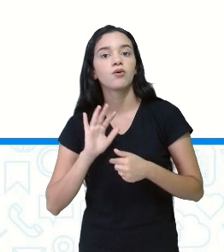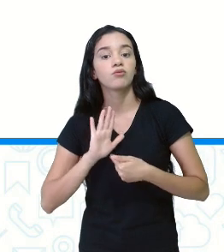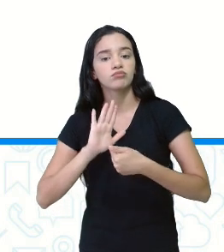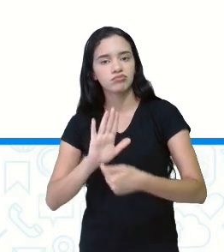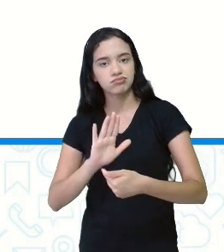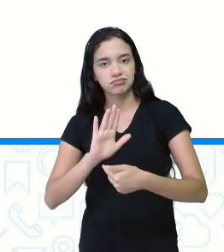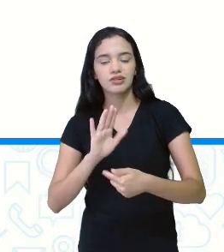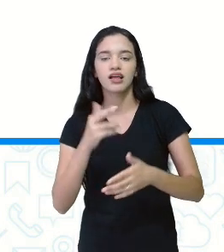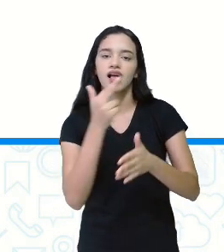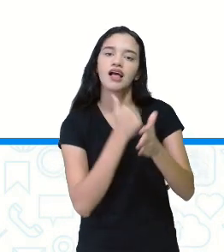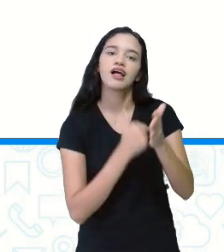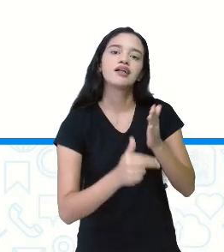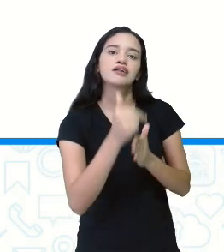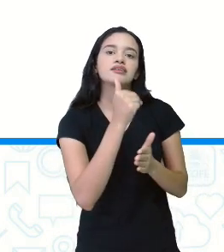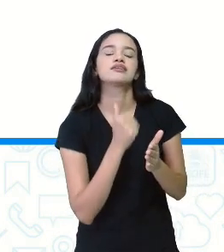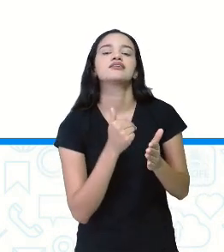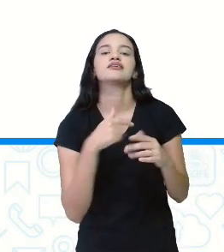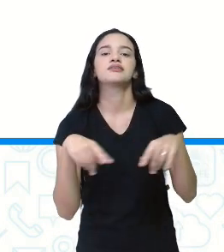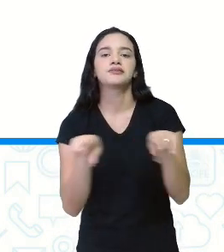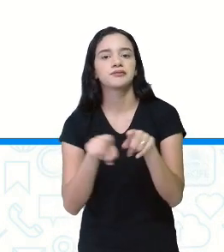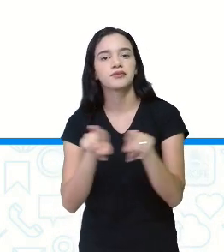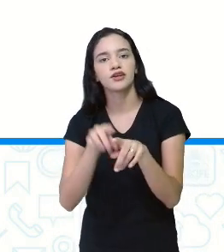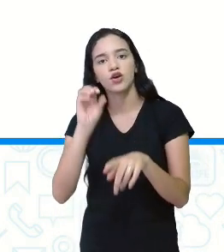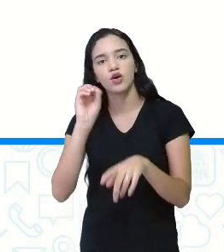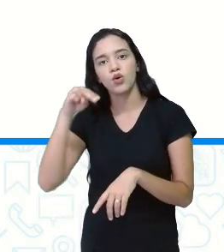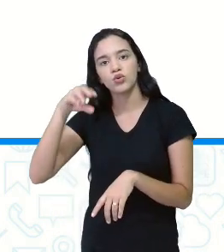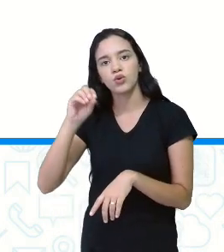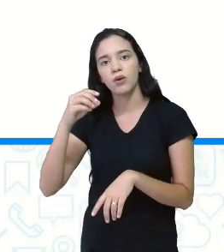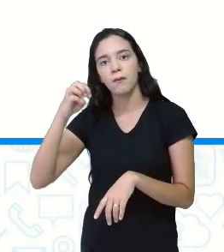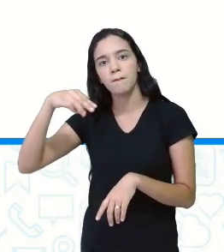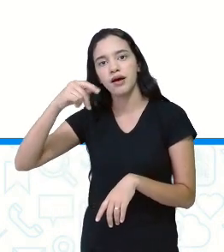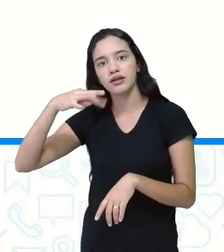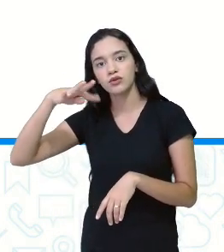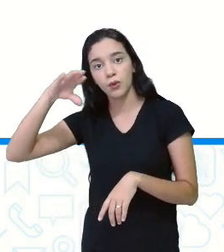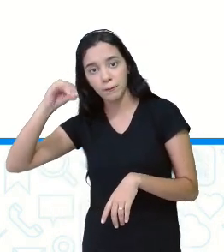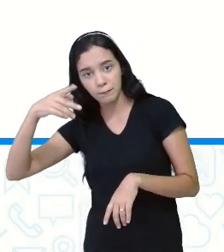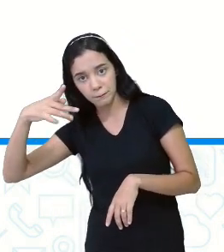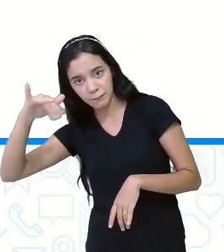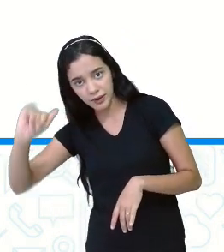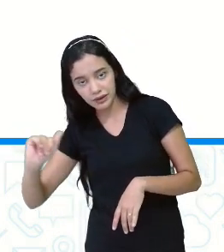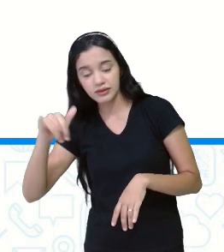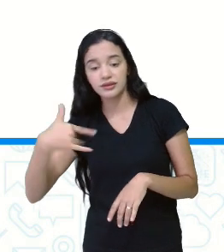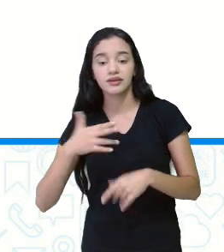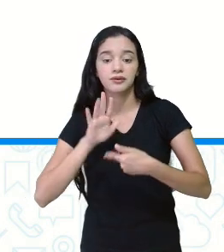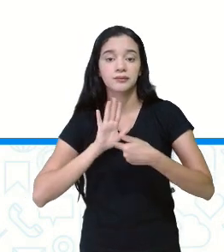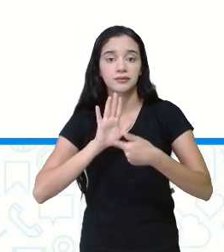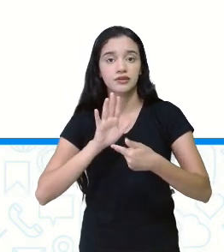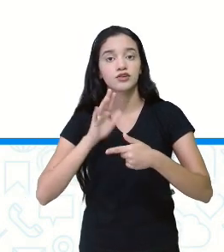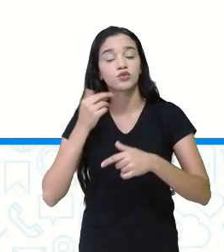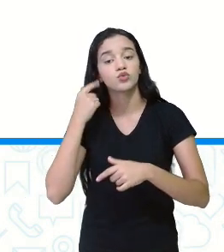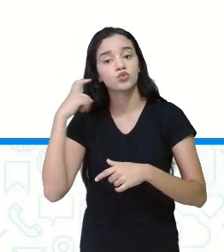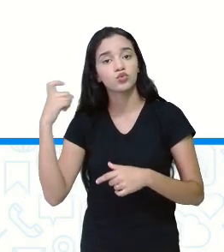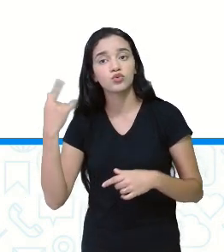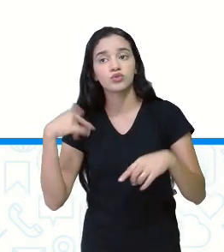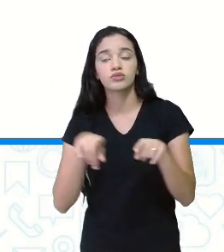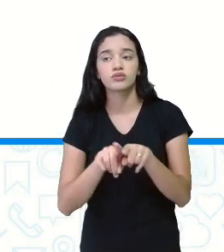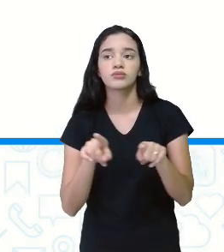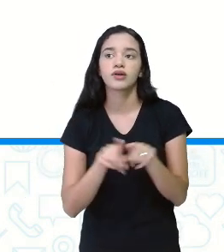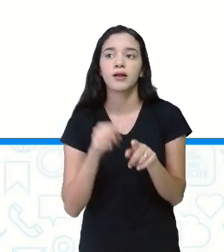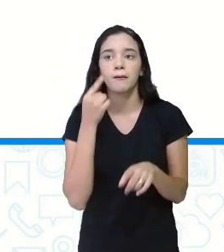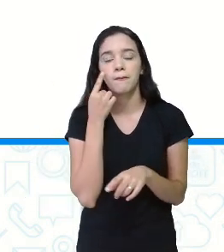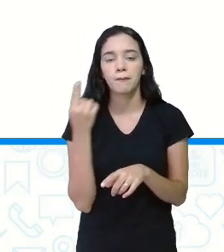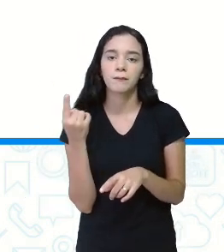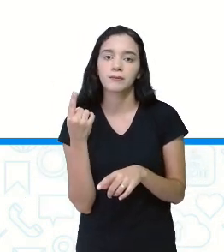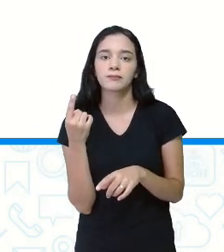através de desenhos e onomatopeias, que são as palavras que representam os sonhos. Vocês vão representar os seguintes sons.